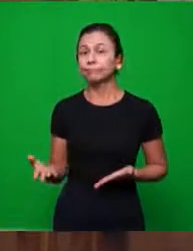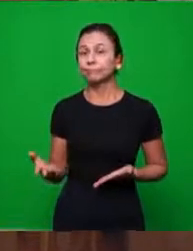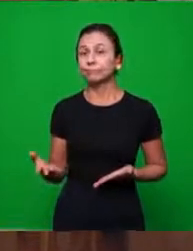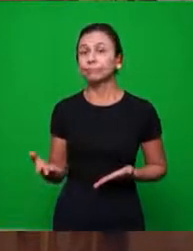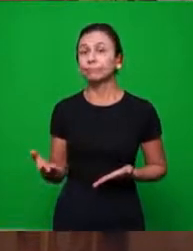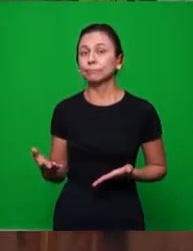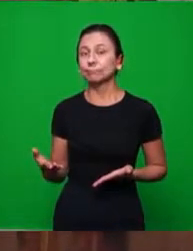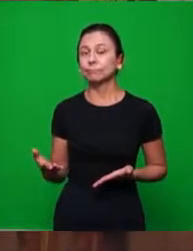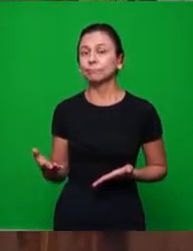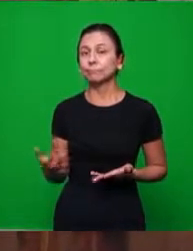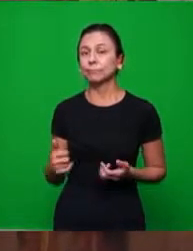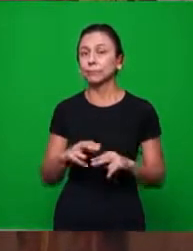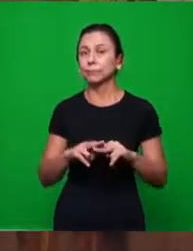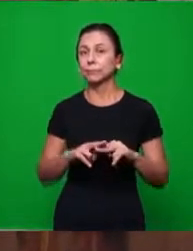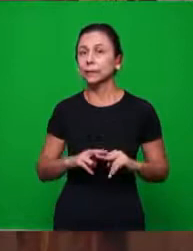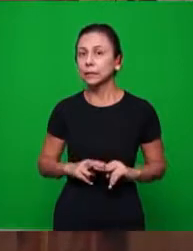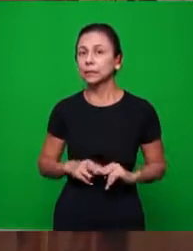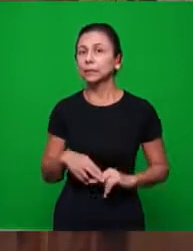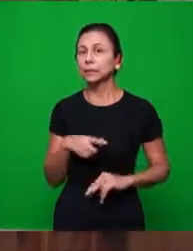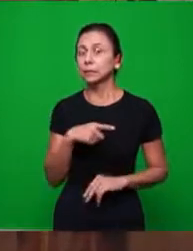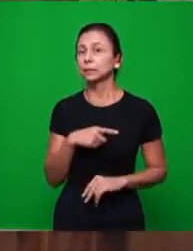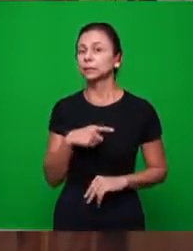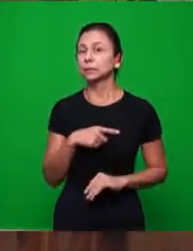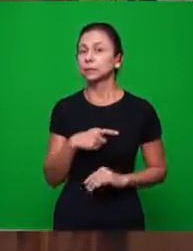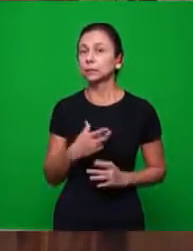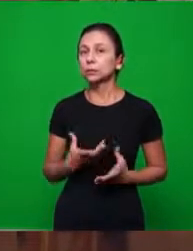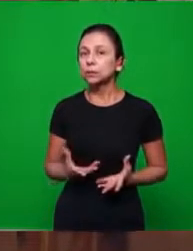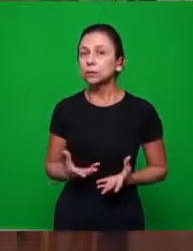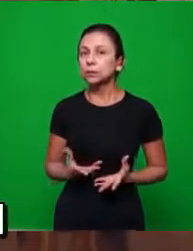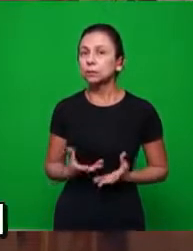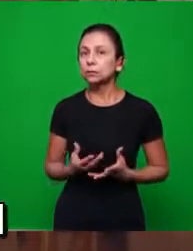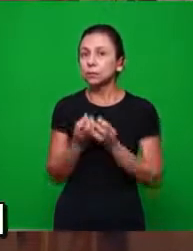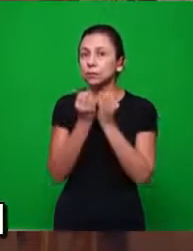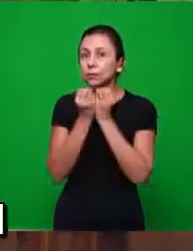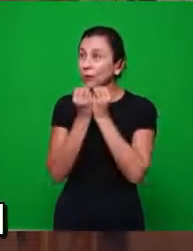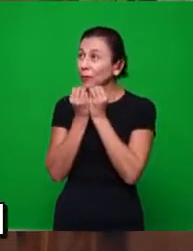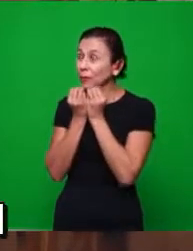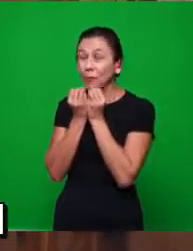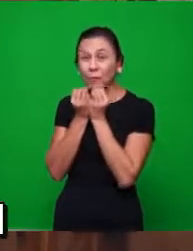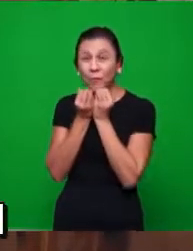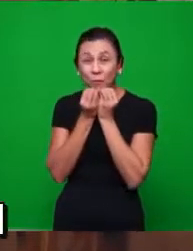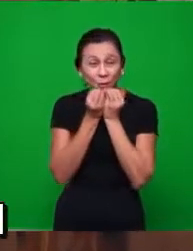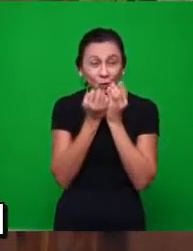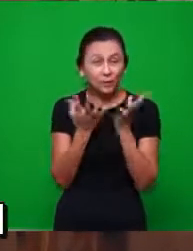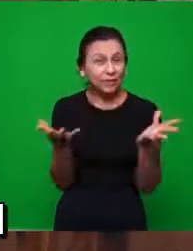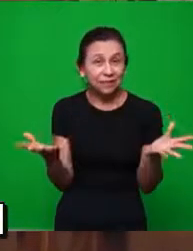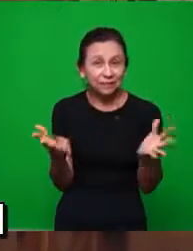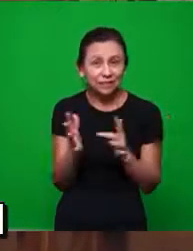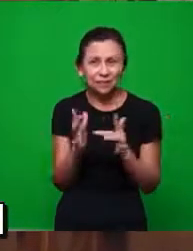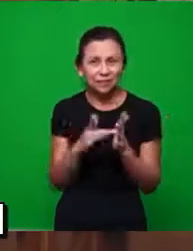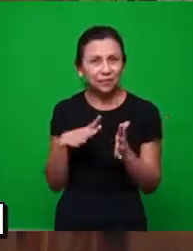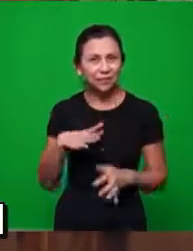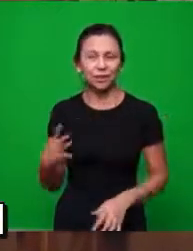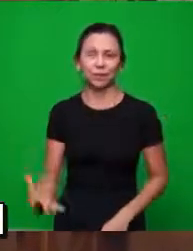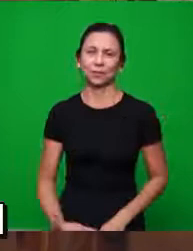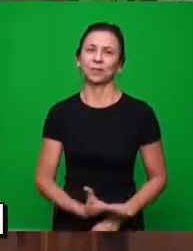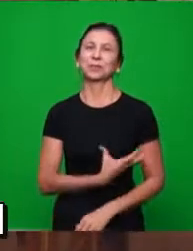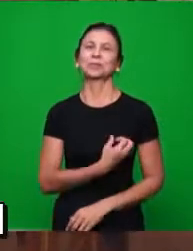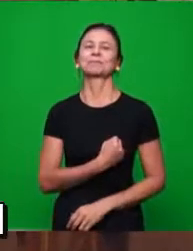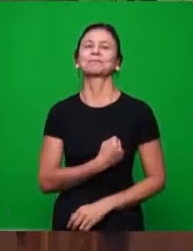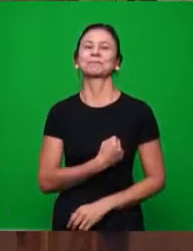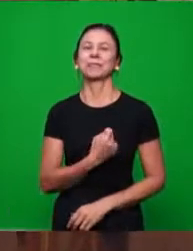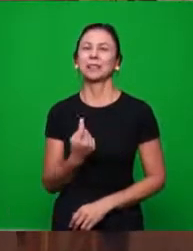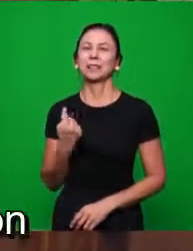e era a forma como eles tinham de confessar que Jesus era o Salvador. E nós vamos